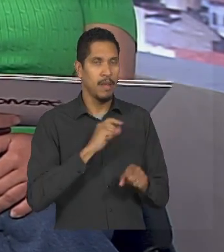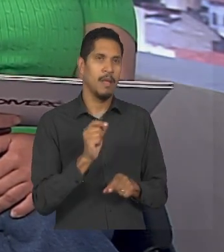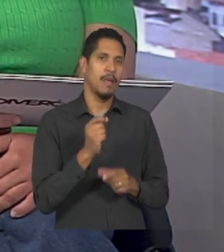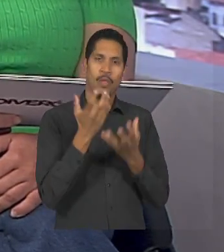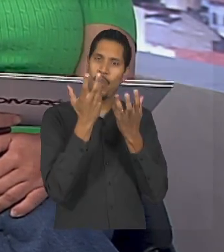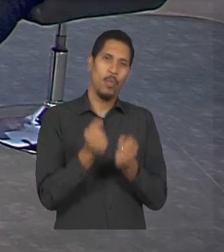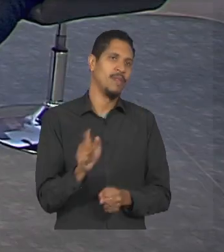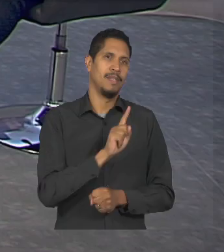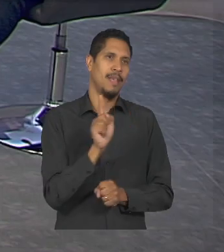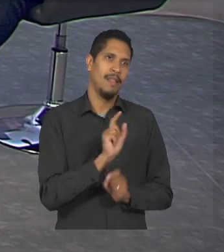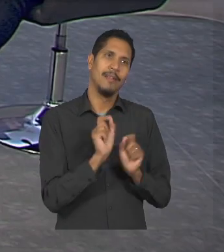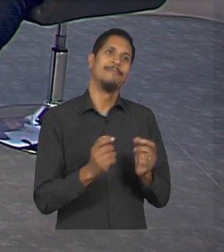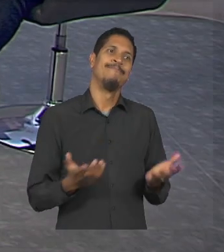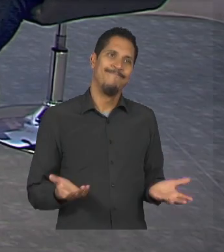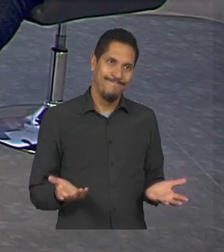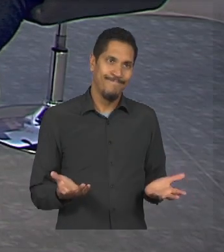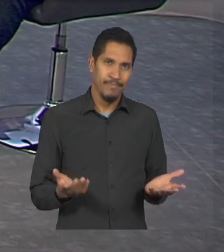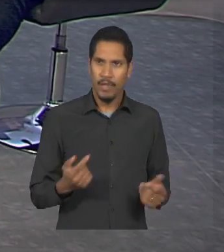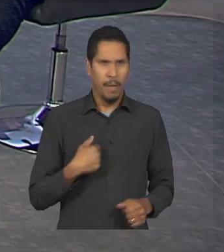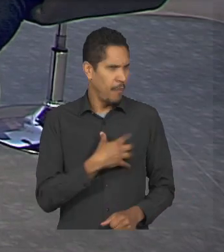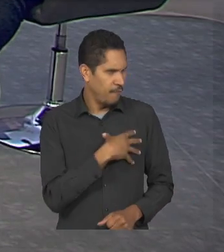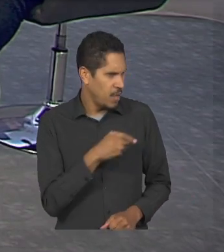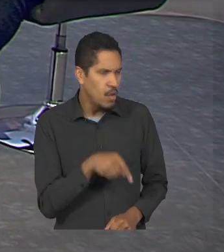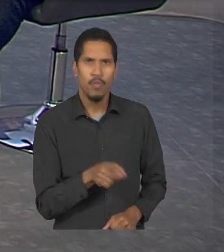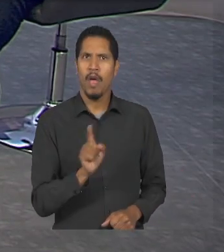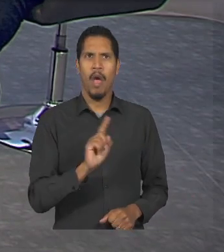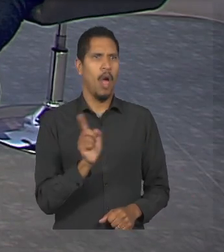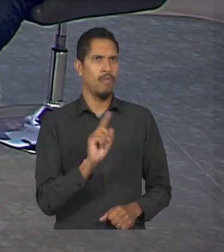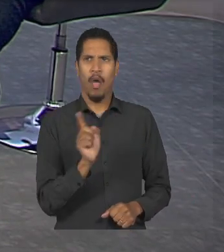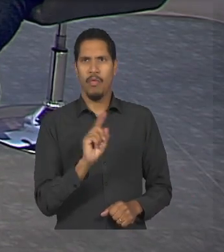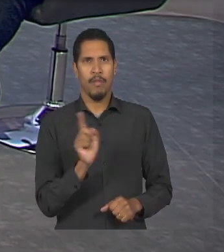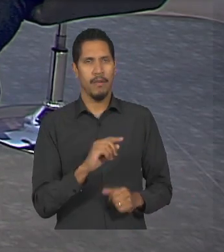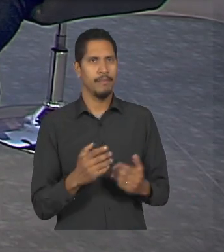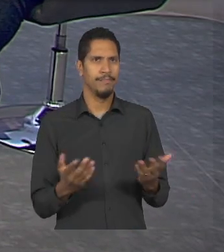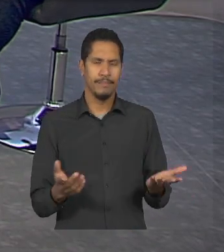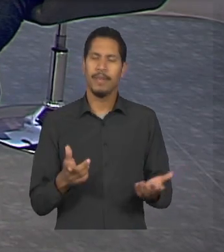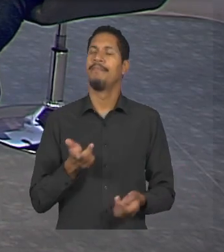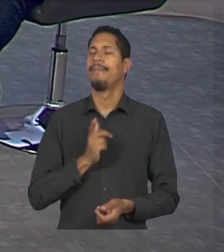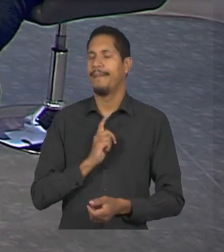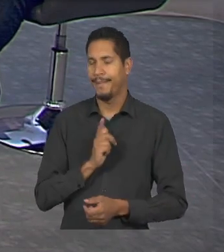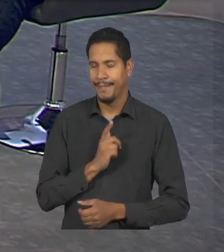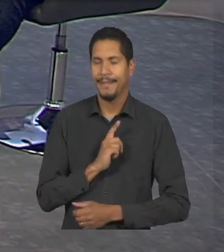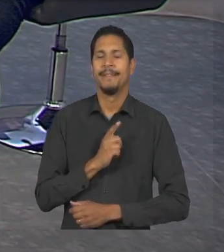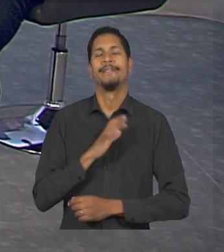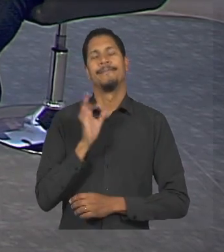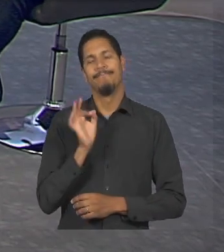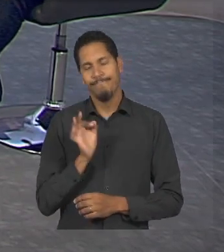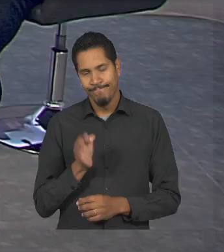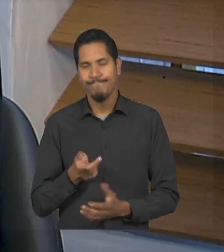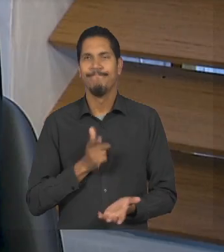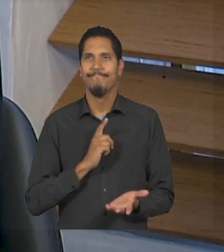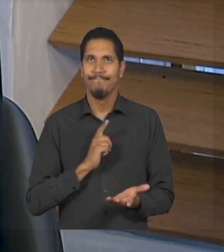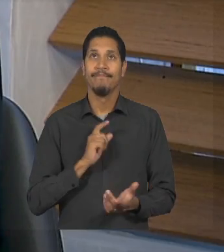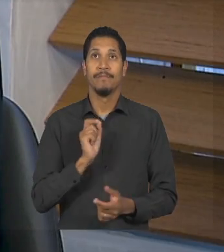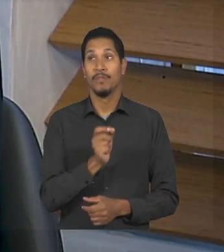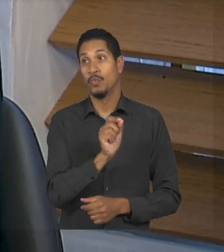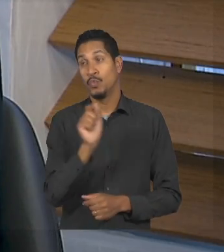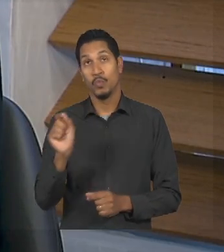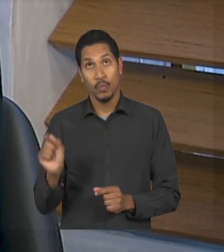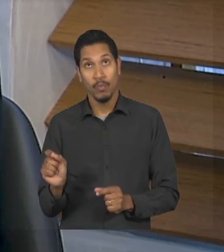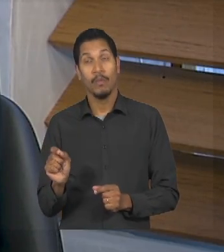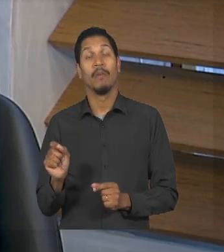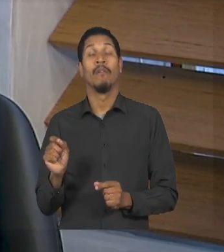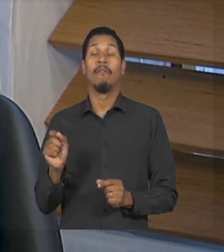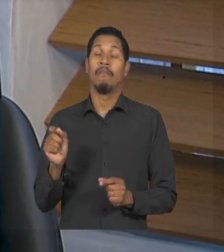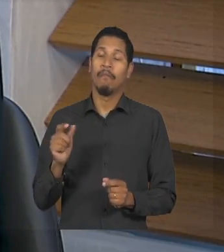também né não meu filho não não tem existe a gente se depara muito ainda